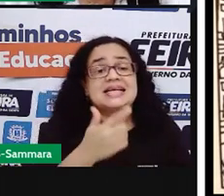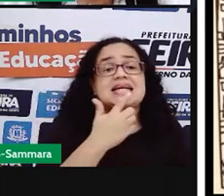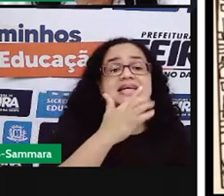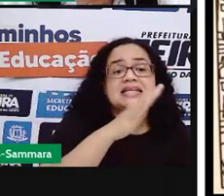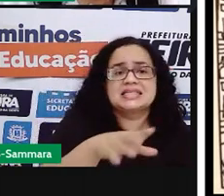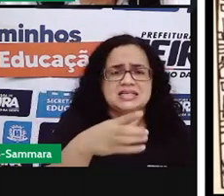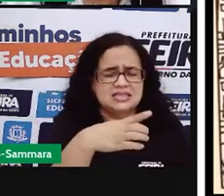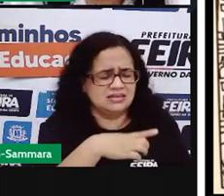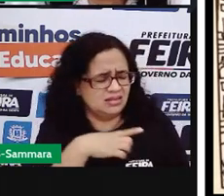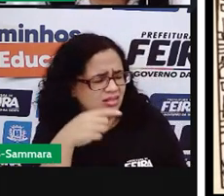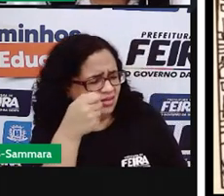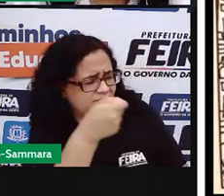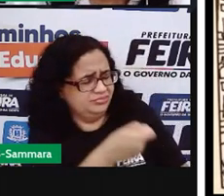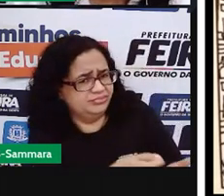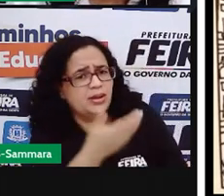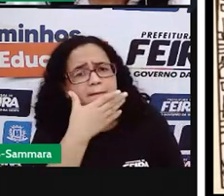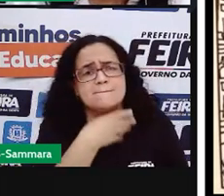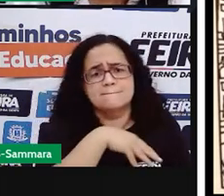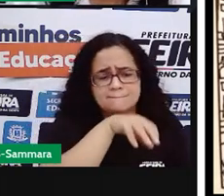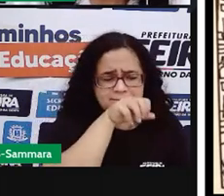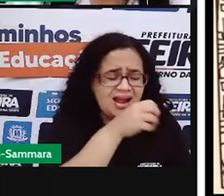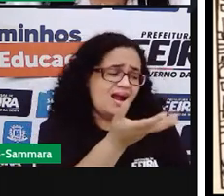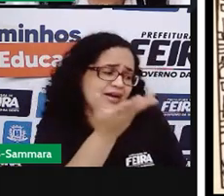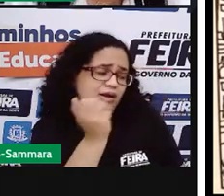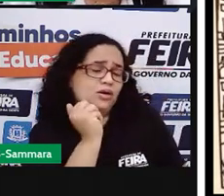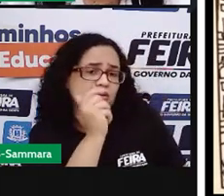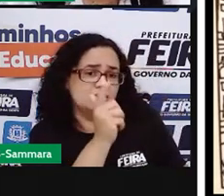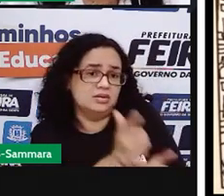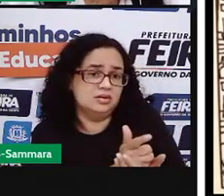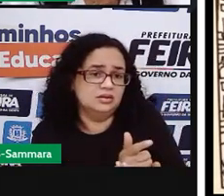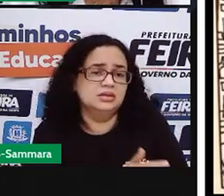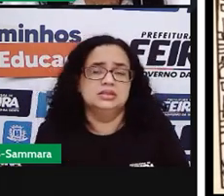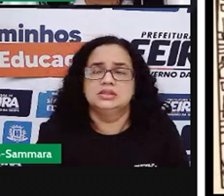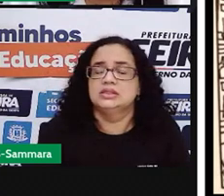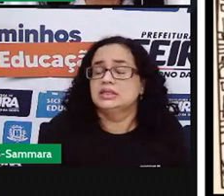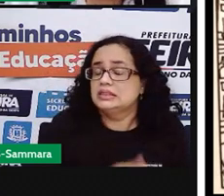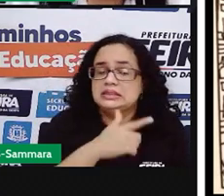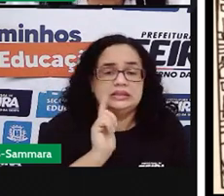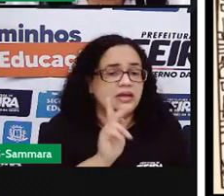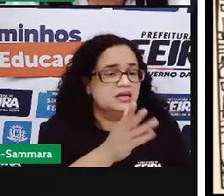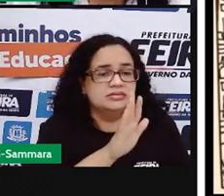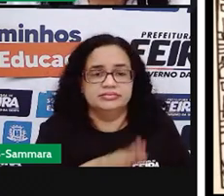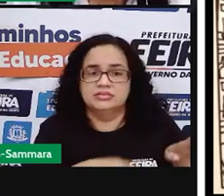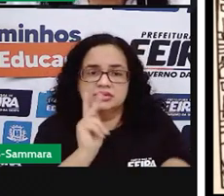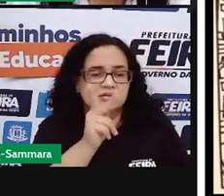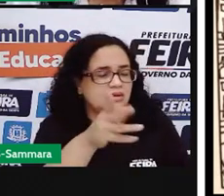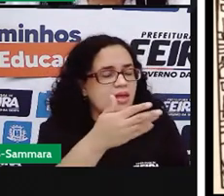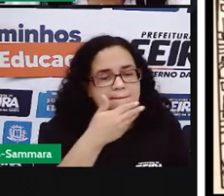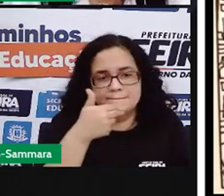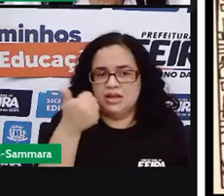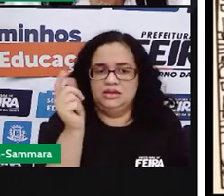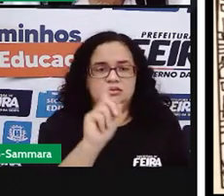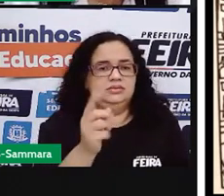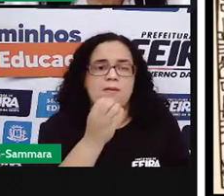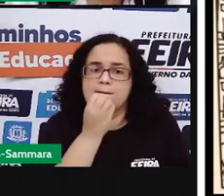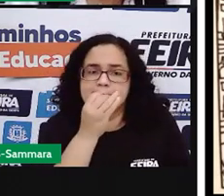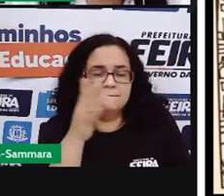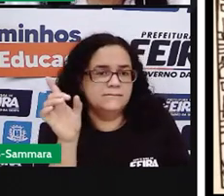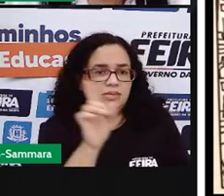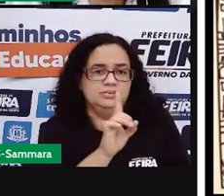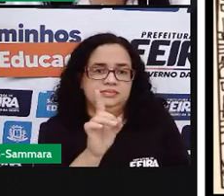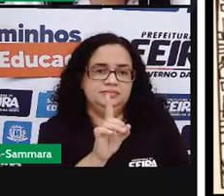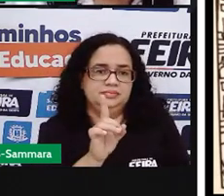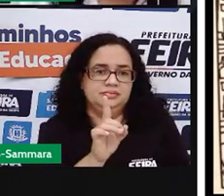insiste tanto que os pais acabam comprando. E nem sempre isso é a melhor forma de